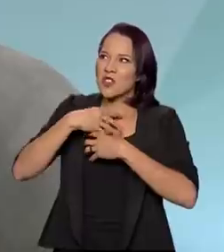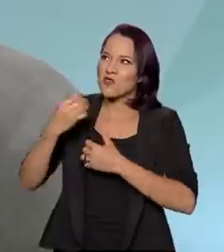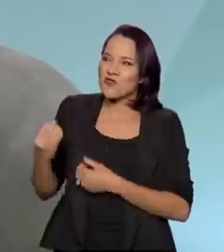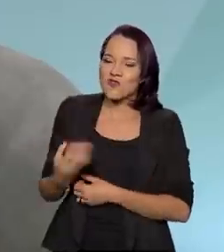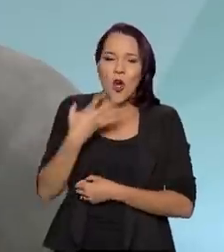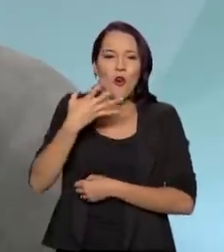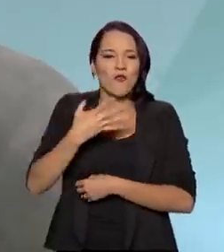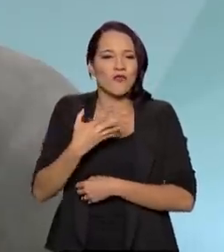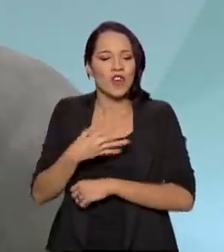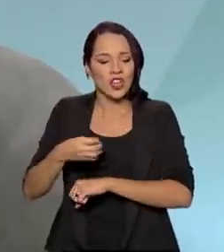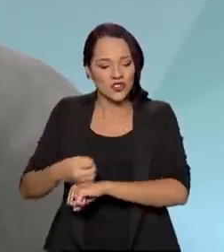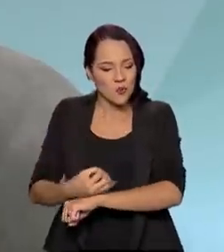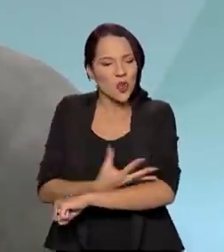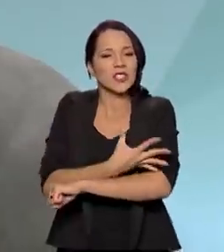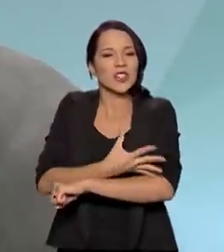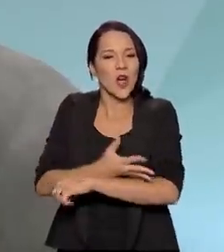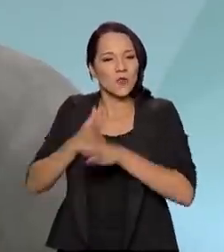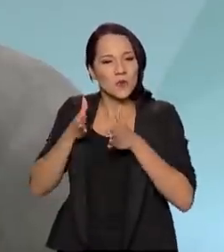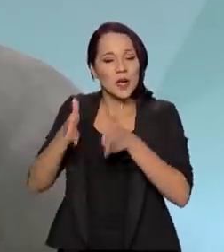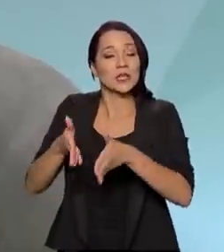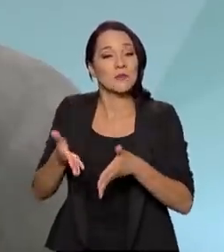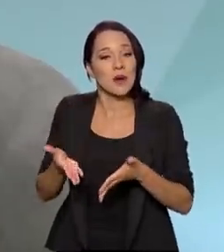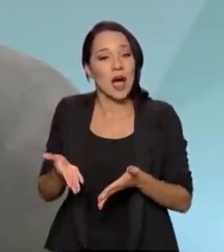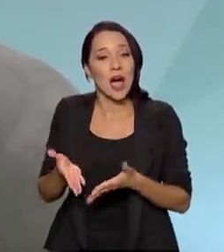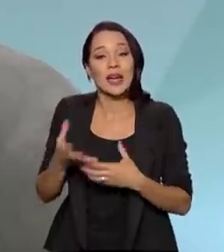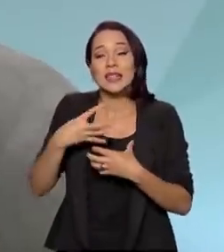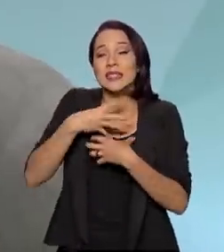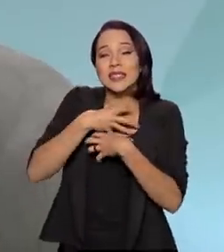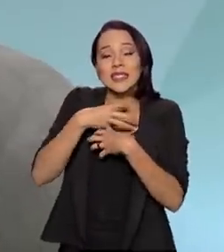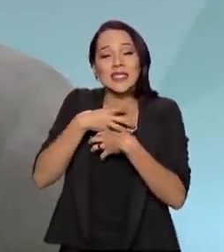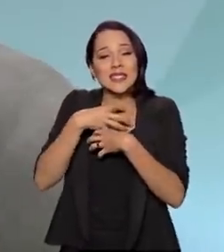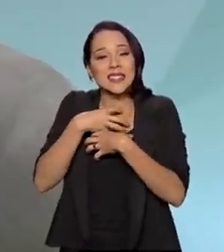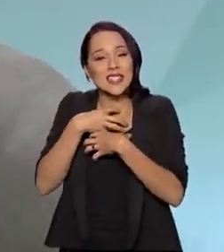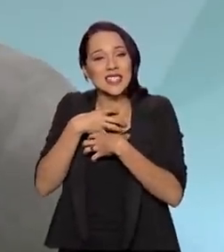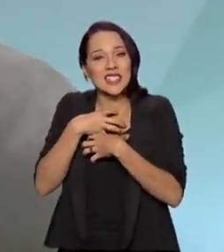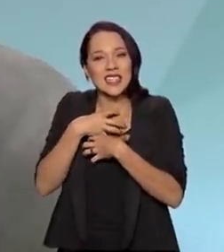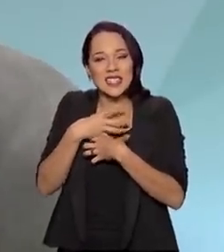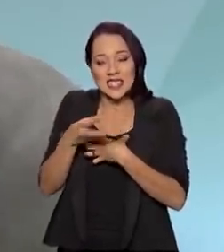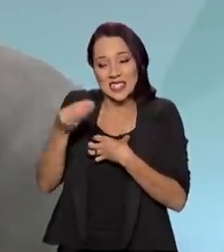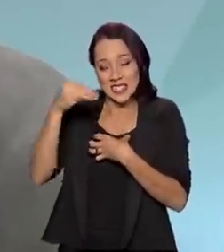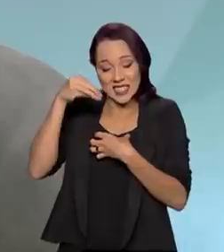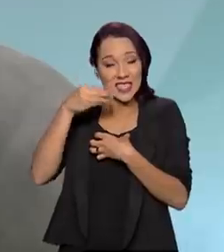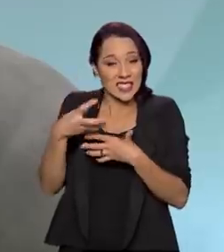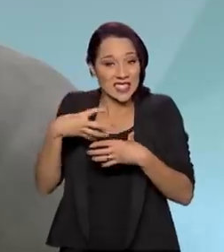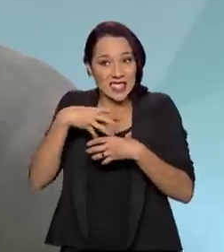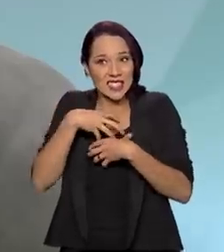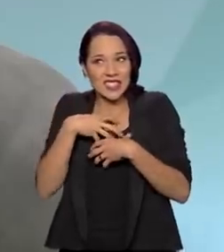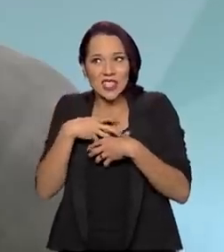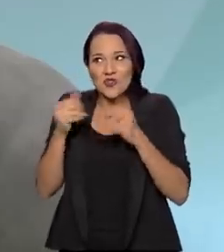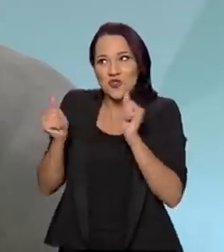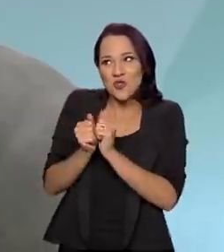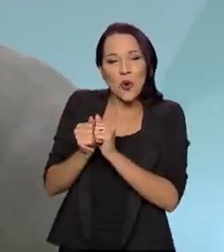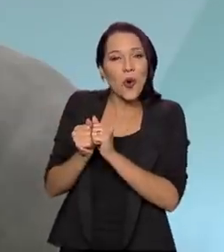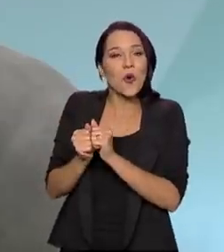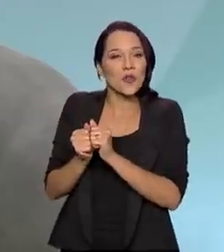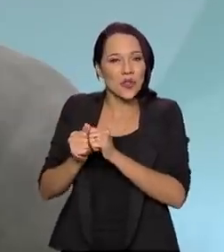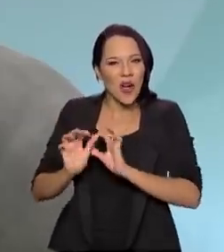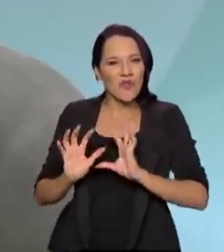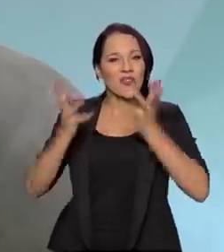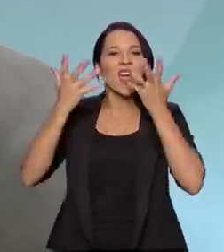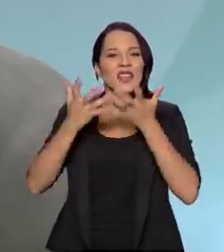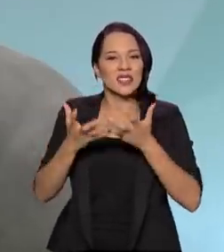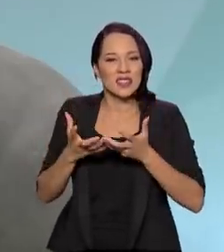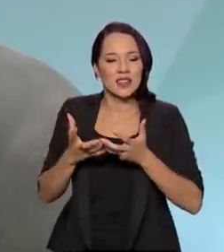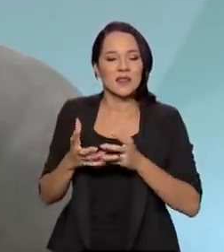Dessa emoção de participar, de se sentir dentro da festa, é sensacional. A gente está pertencendo a esse